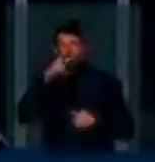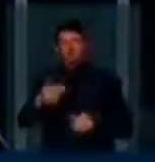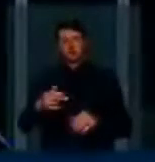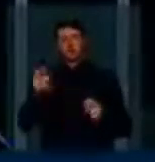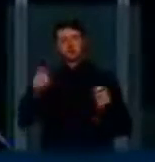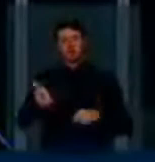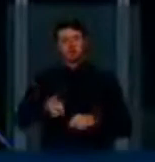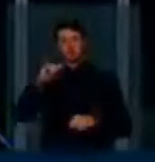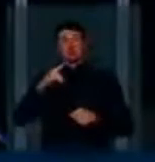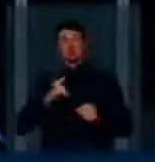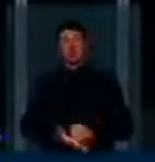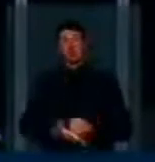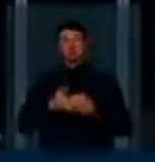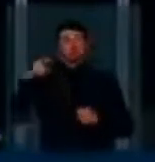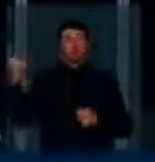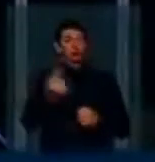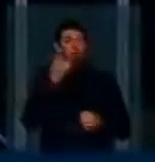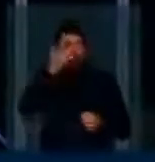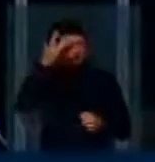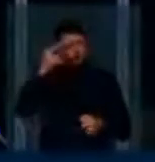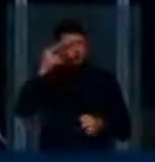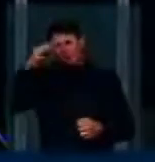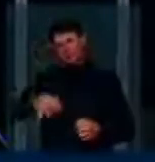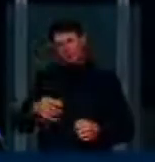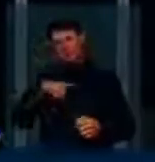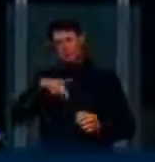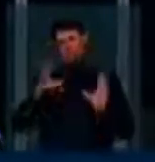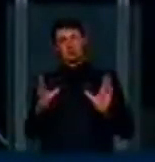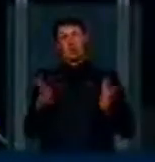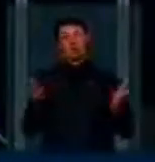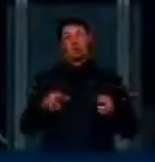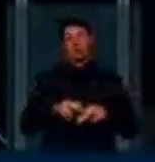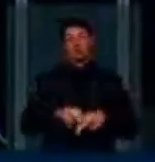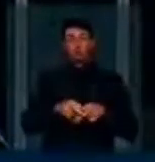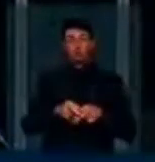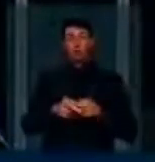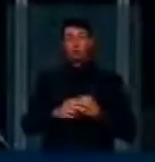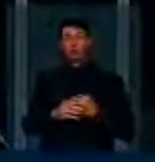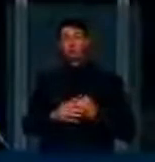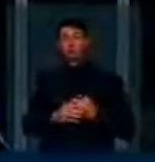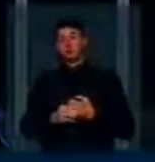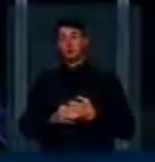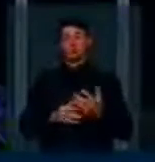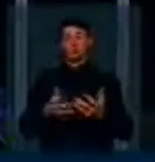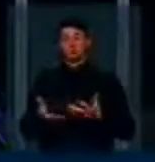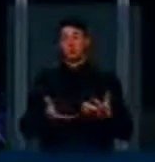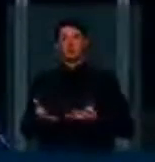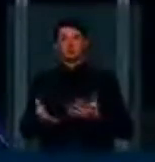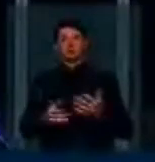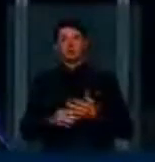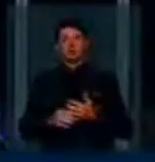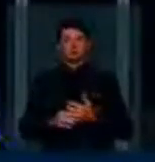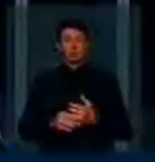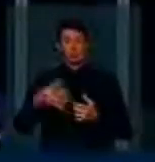de todos aqui. Tenho absoluta certeza disso. Em relação ao quarto ponto levantado,